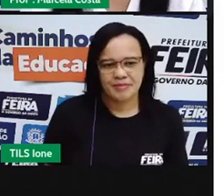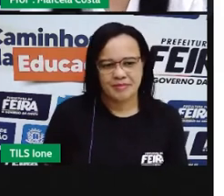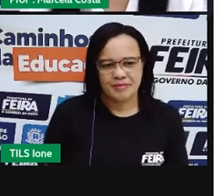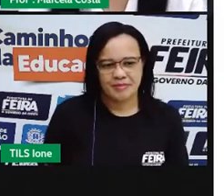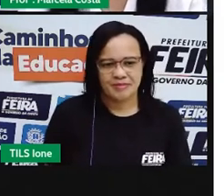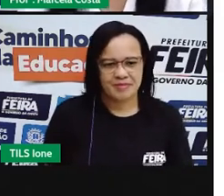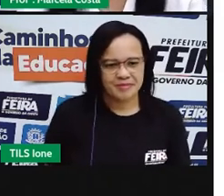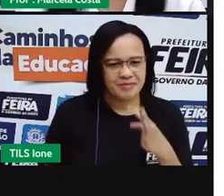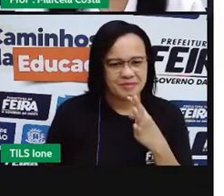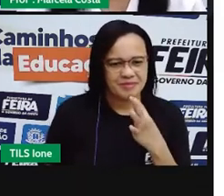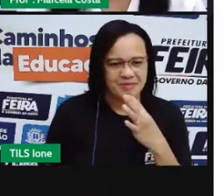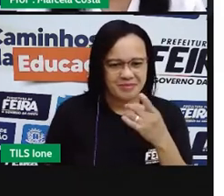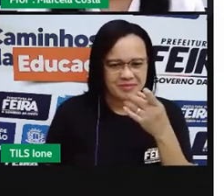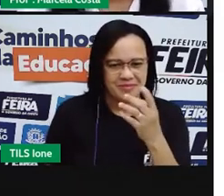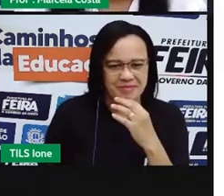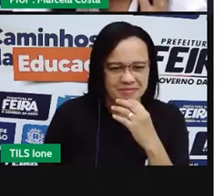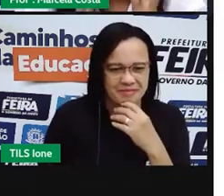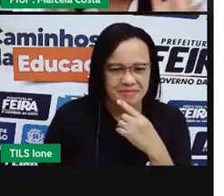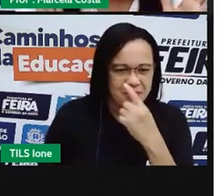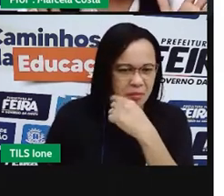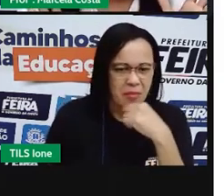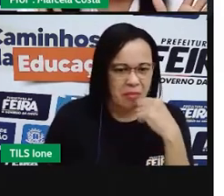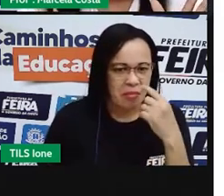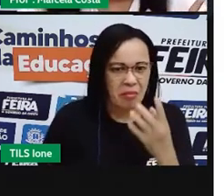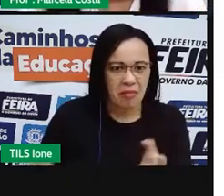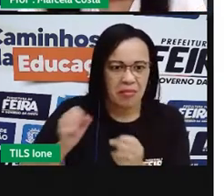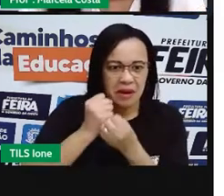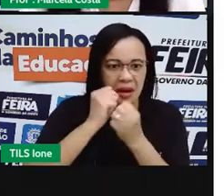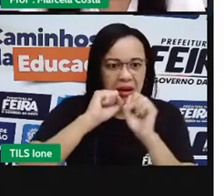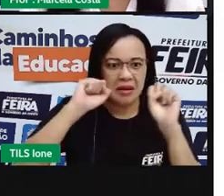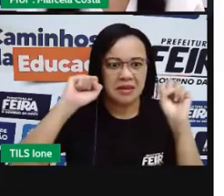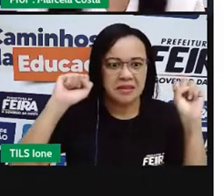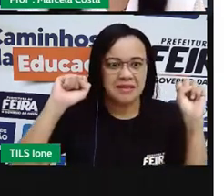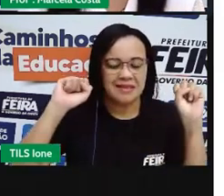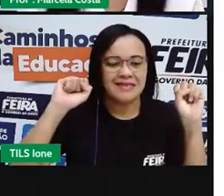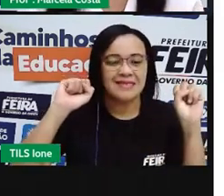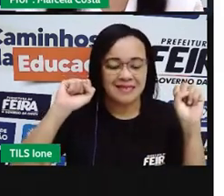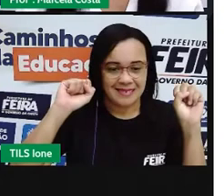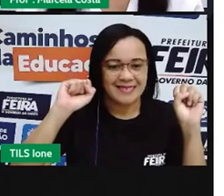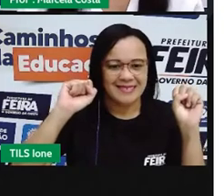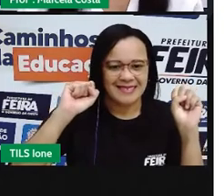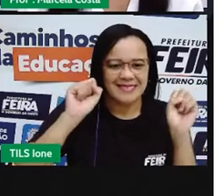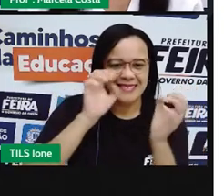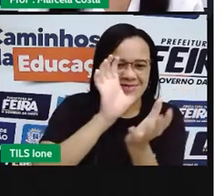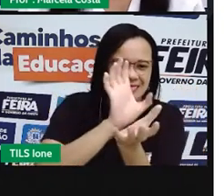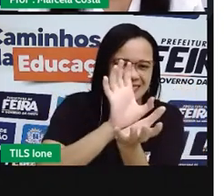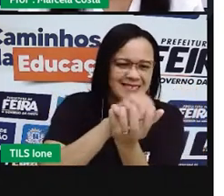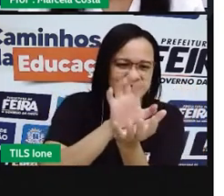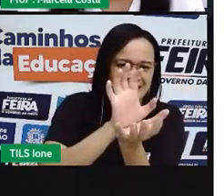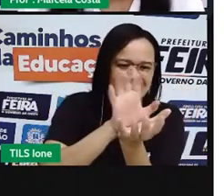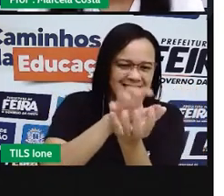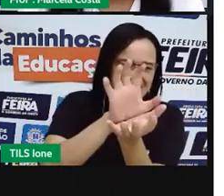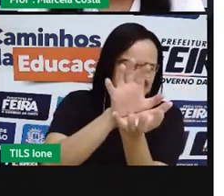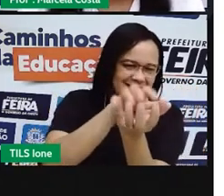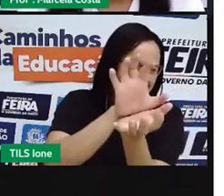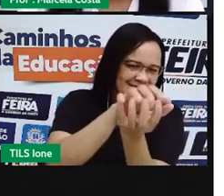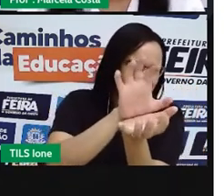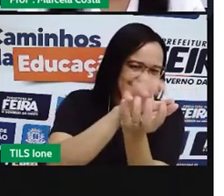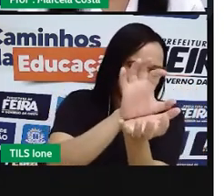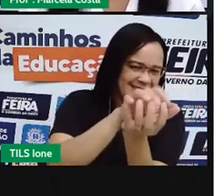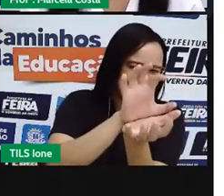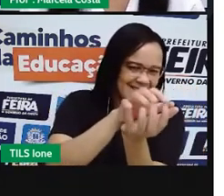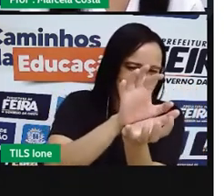Tem uma boca grande. Eu estou falando do... Jacaré.